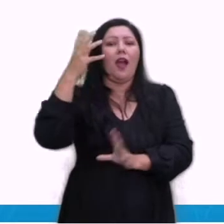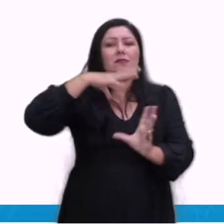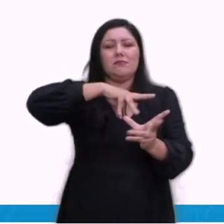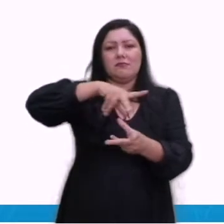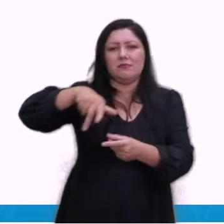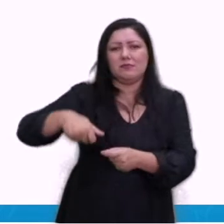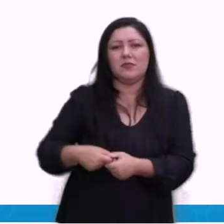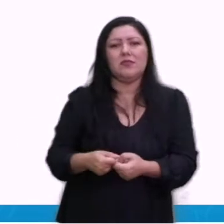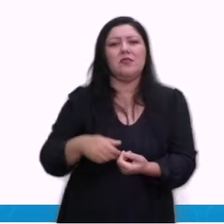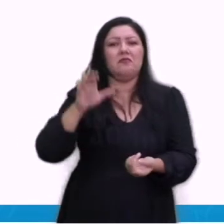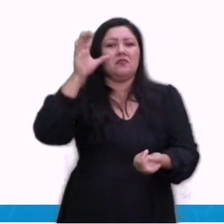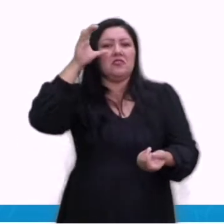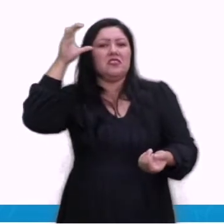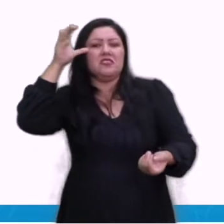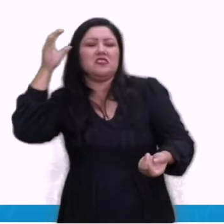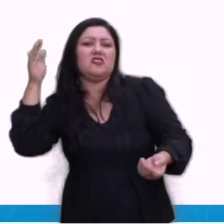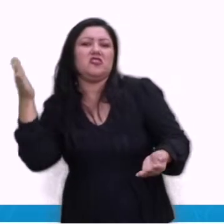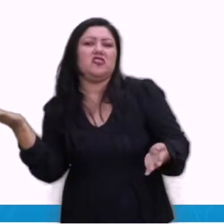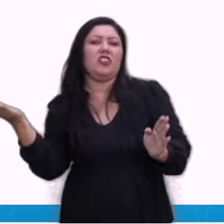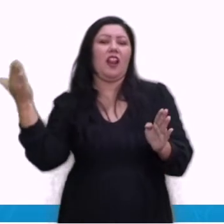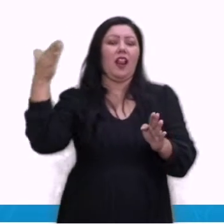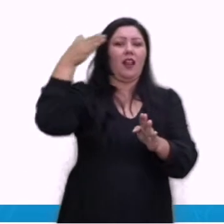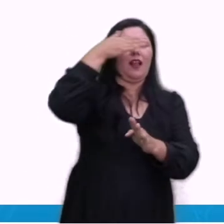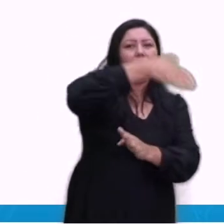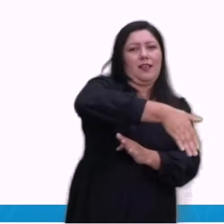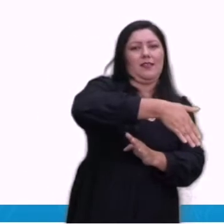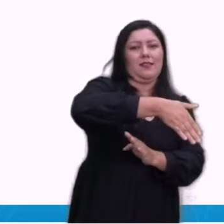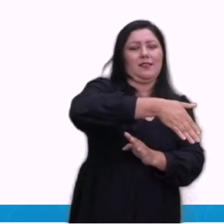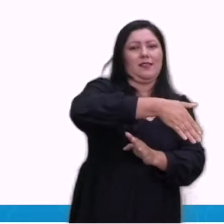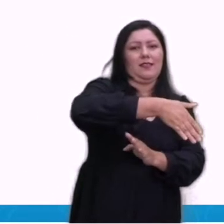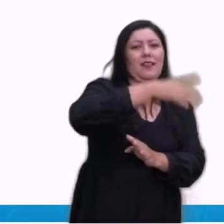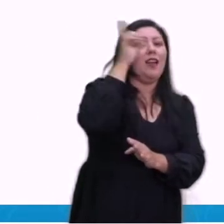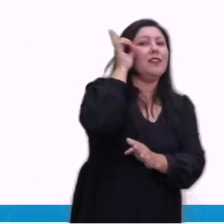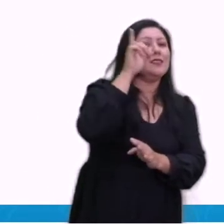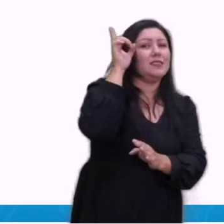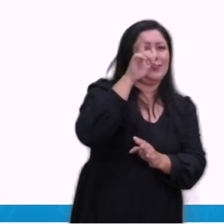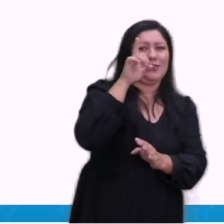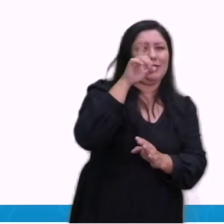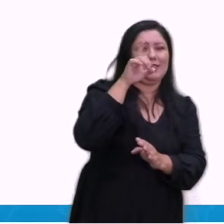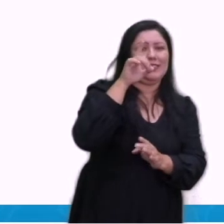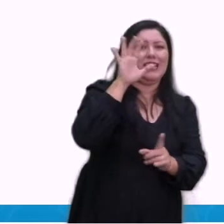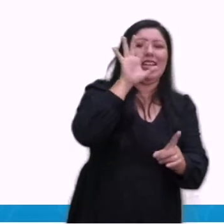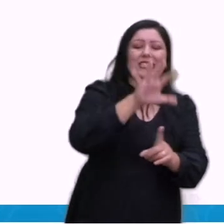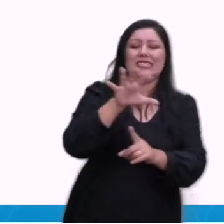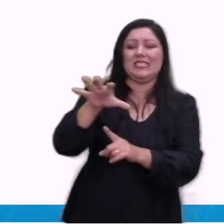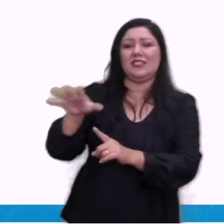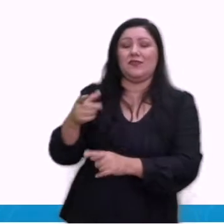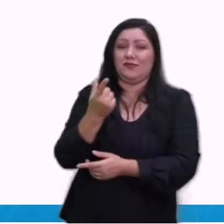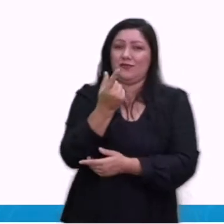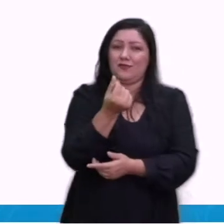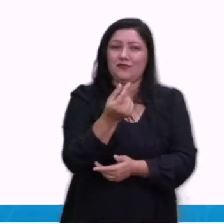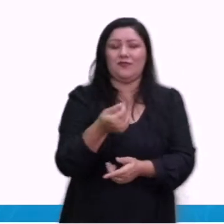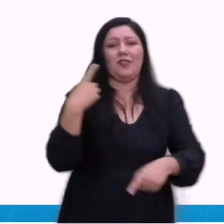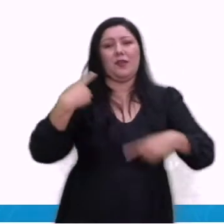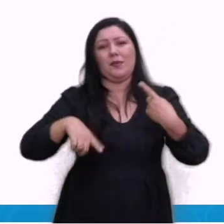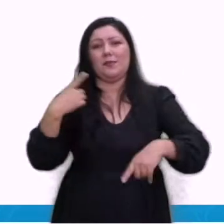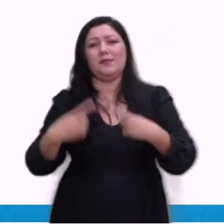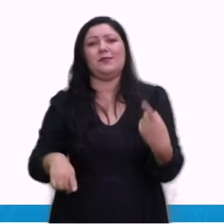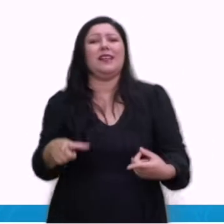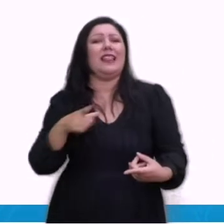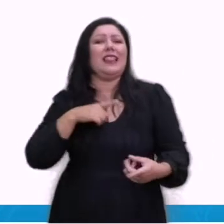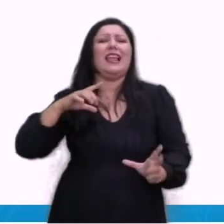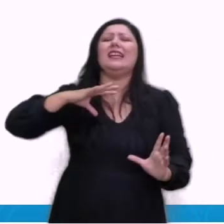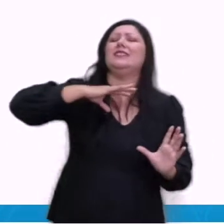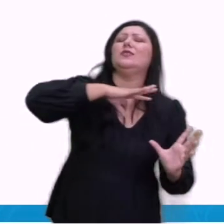da China aos Estados Unidos, ela interfere economicamente e politicamente em